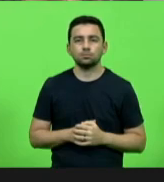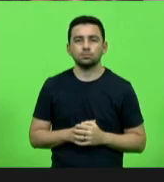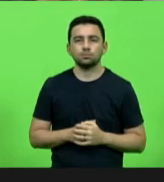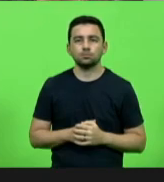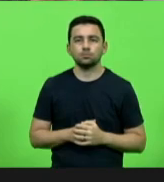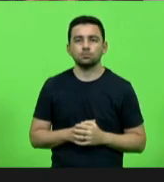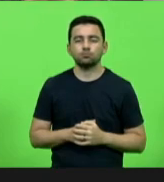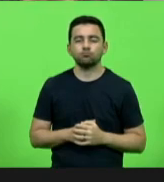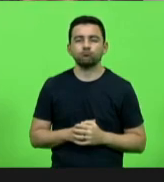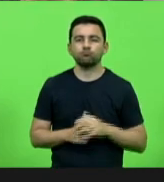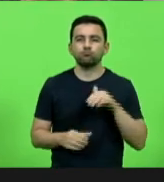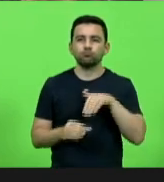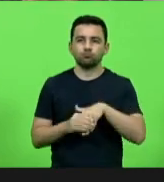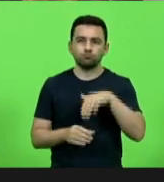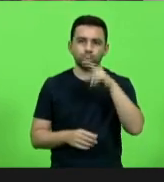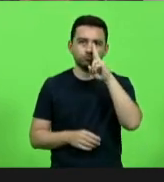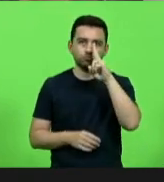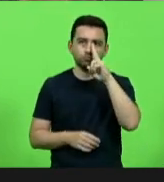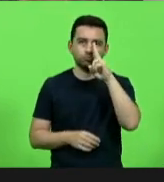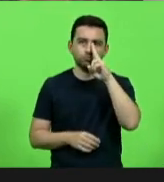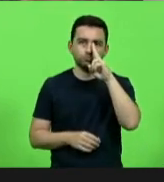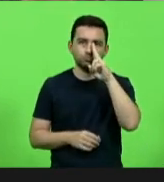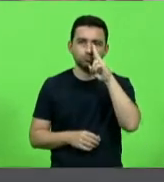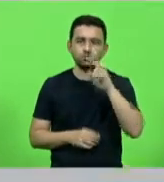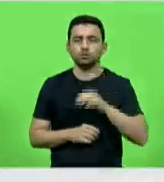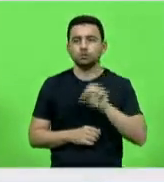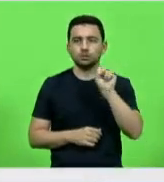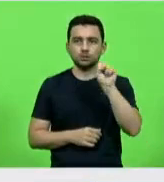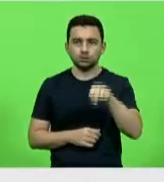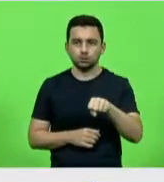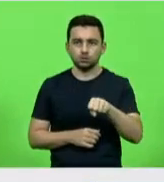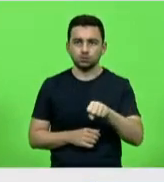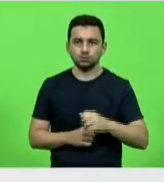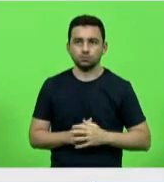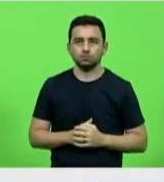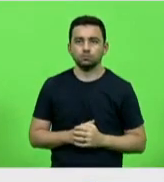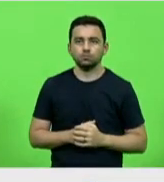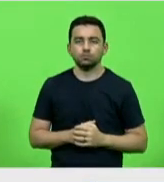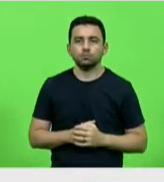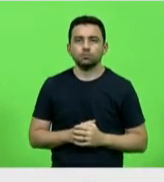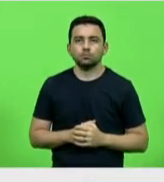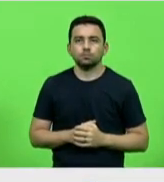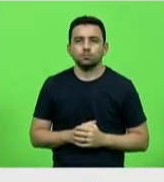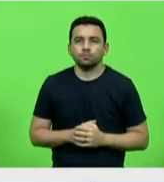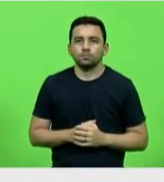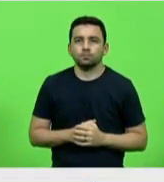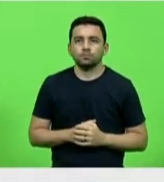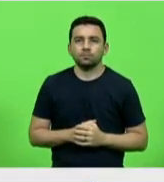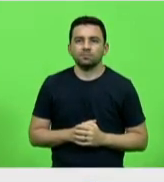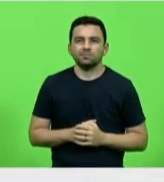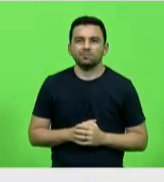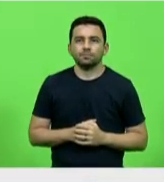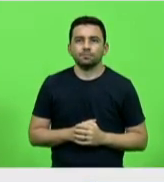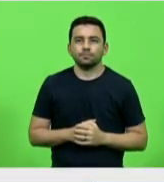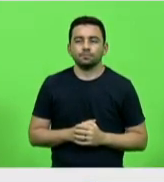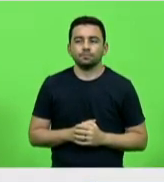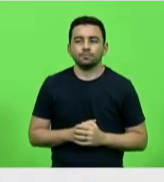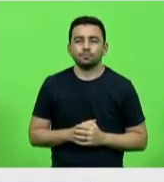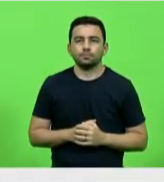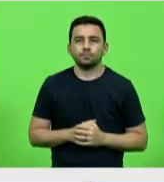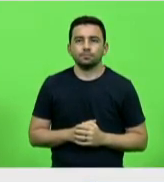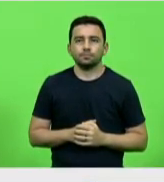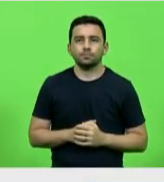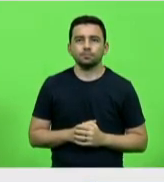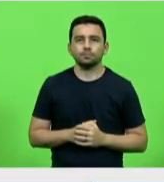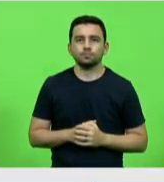Nazareno Martins? Voto sim, senhor secretário Deputado Nazareno Martins vota sim, senhor presidente